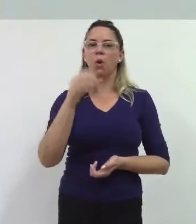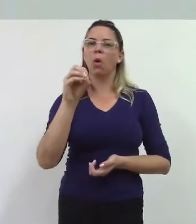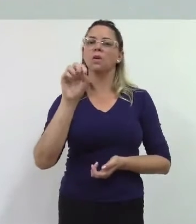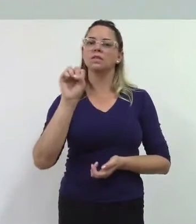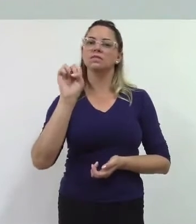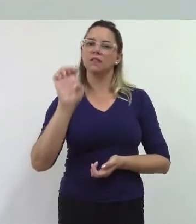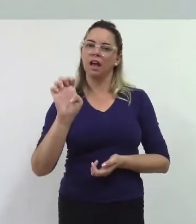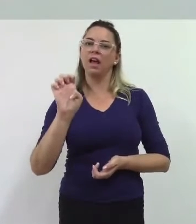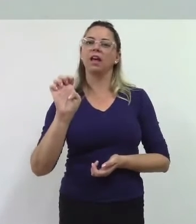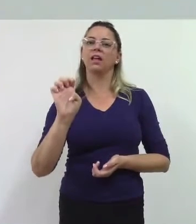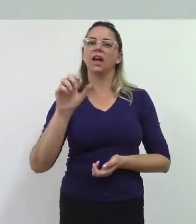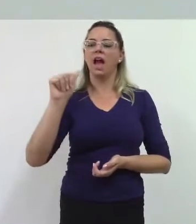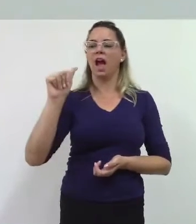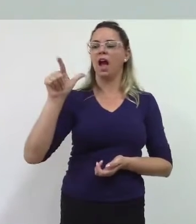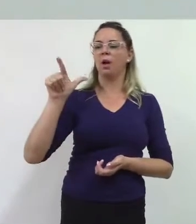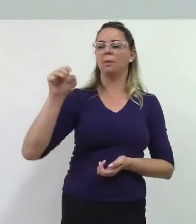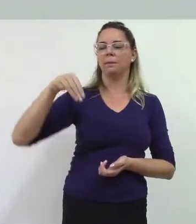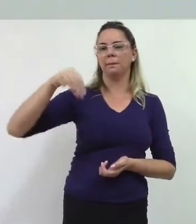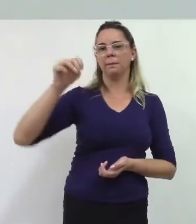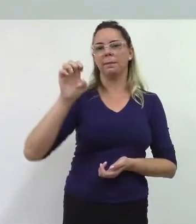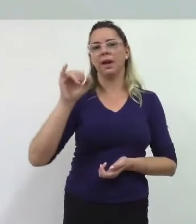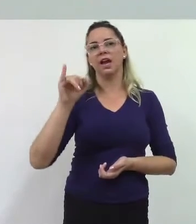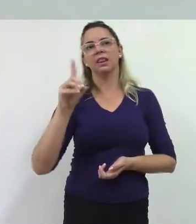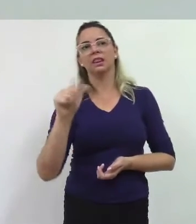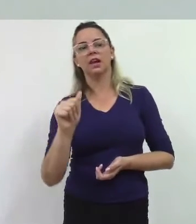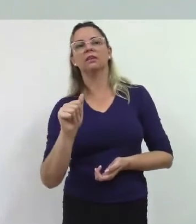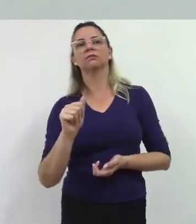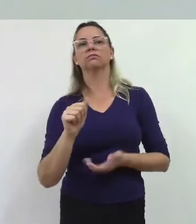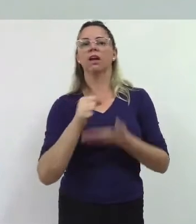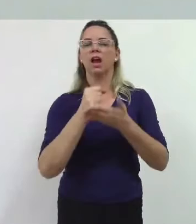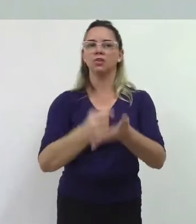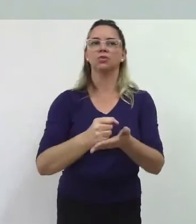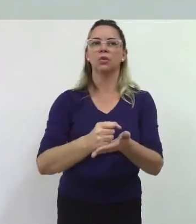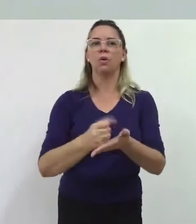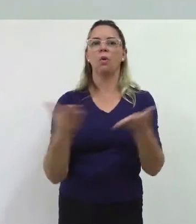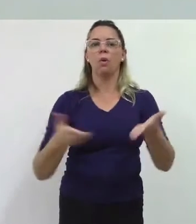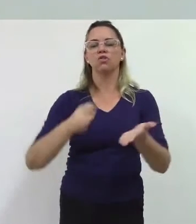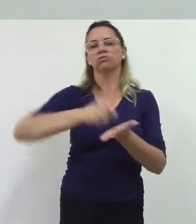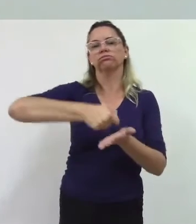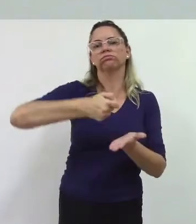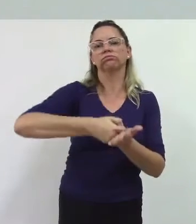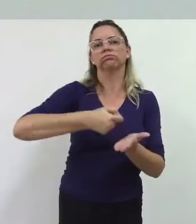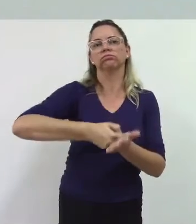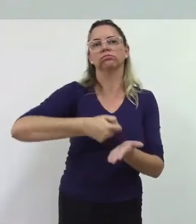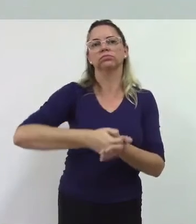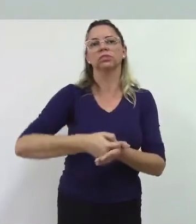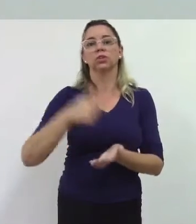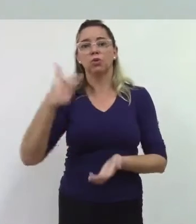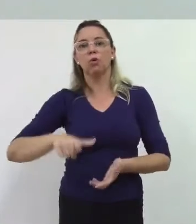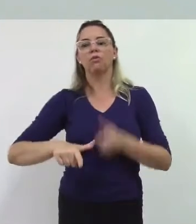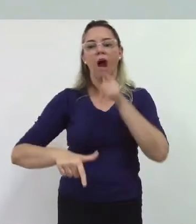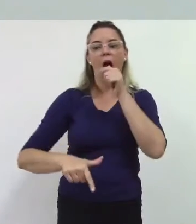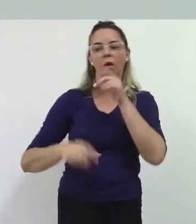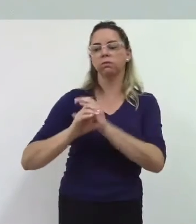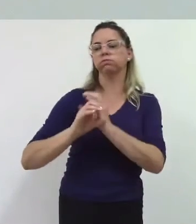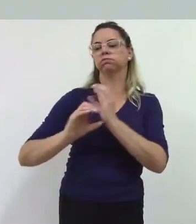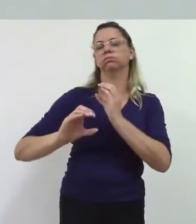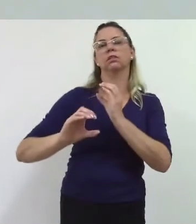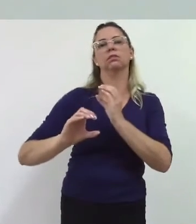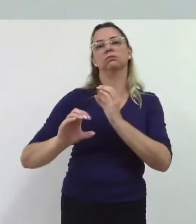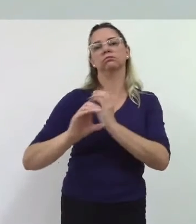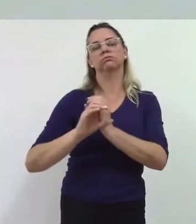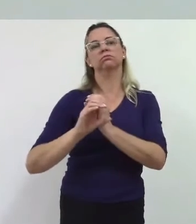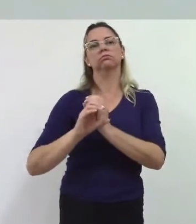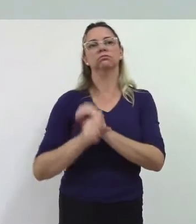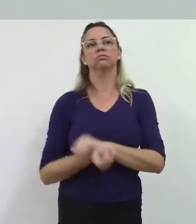os canos ele coloca seus maquinados para cavar os buracos novamente não deixou de mandar água